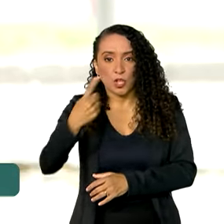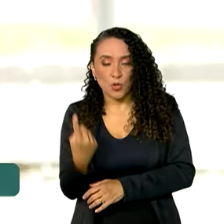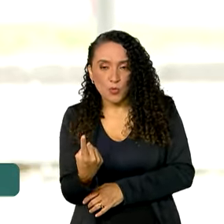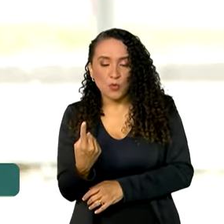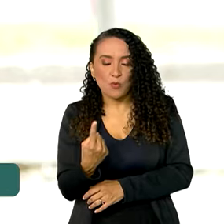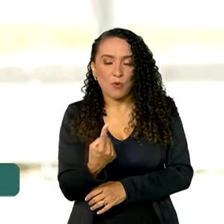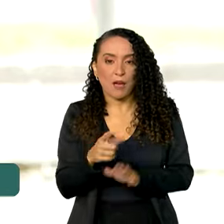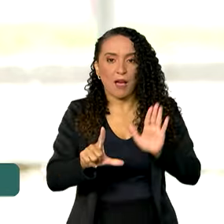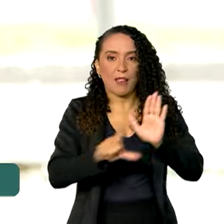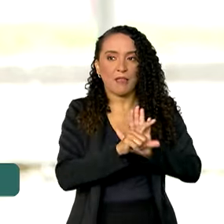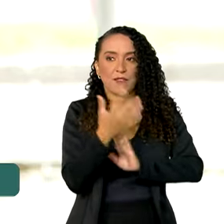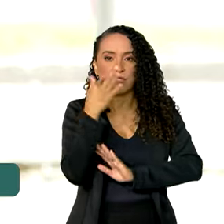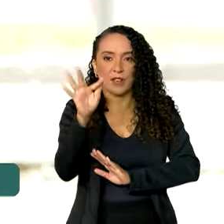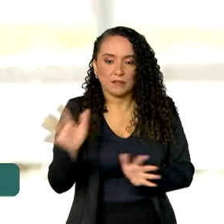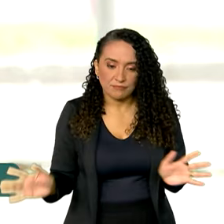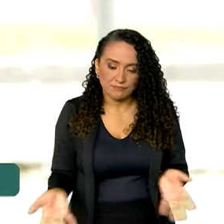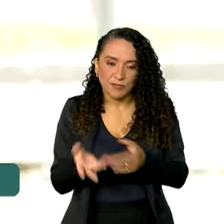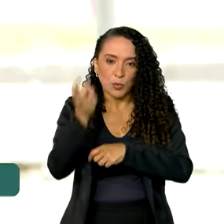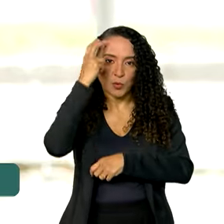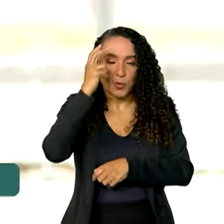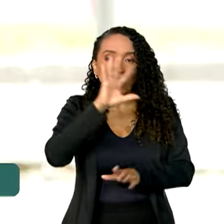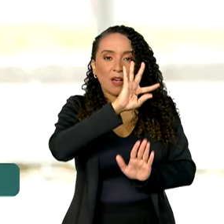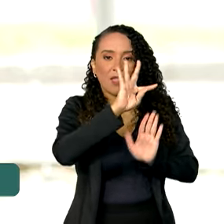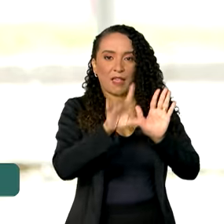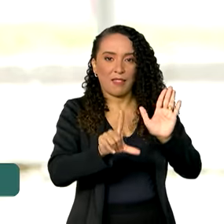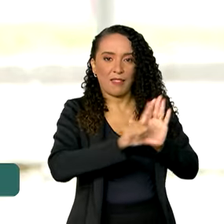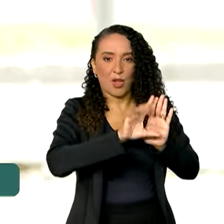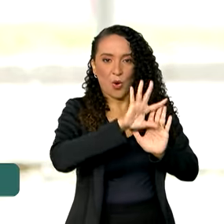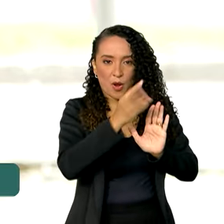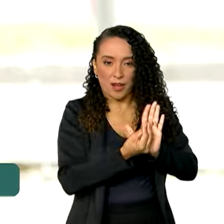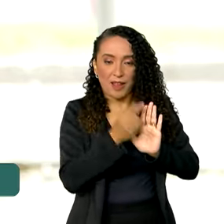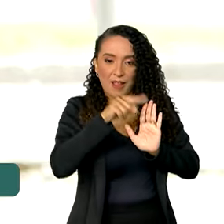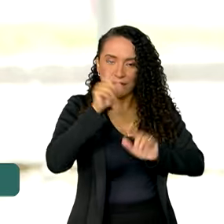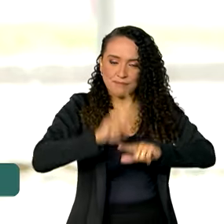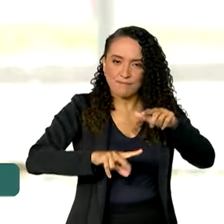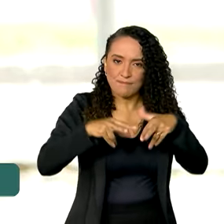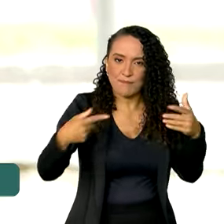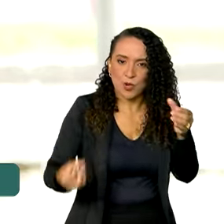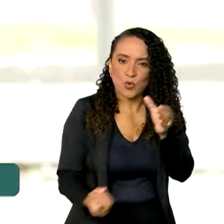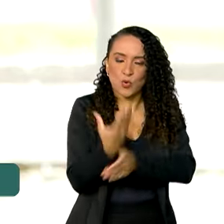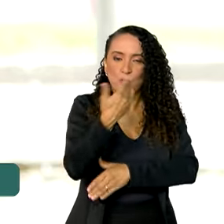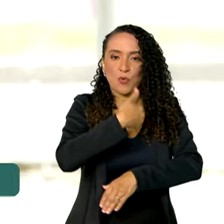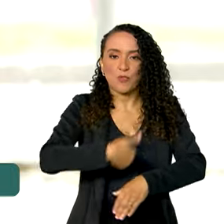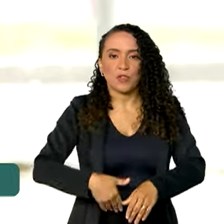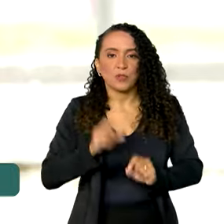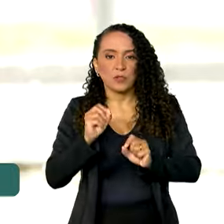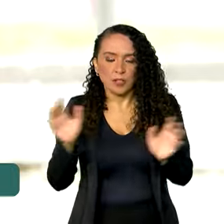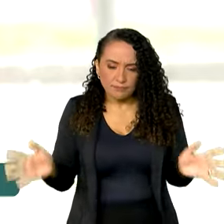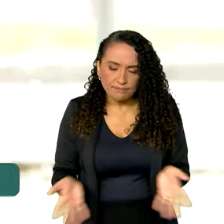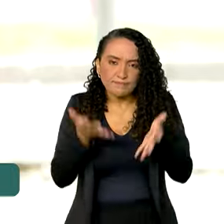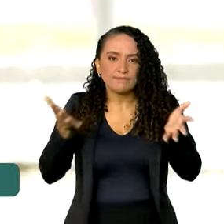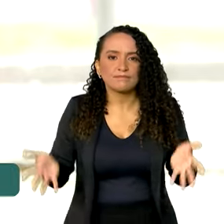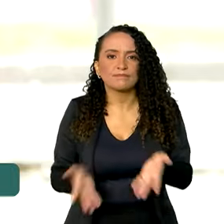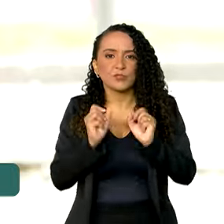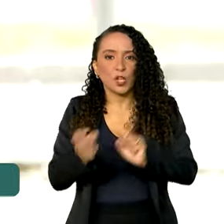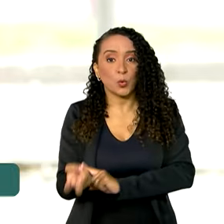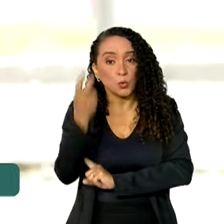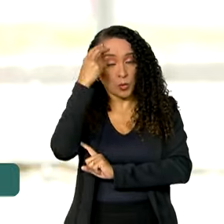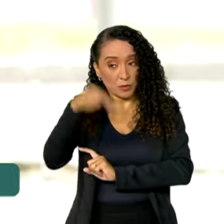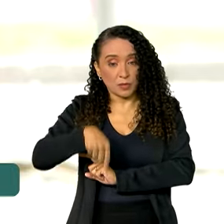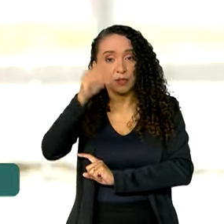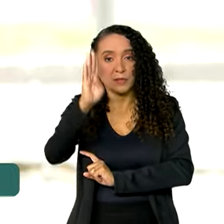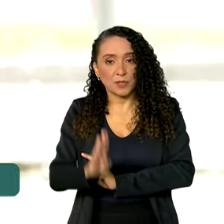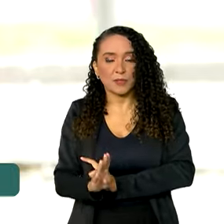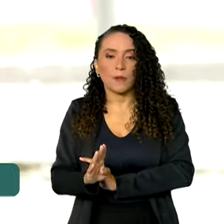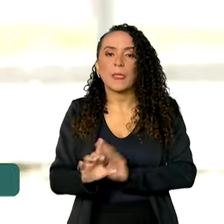a Lei Federal de Incentivo à Cultura, mais conhecida como Lei Rouanet, é uma ferramenta criada pelo governo para incentivo cultural no país.